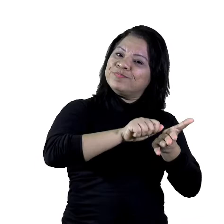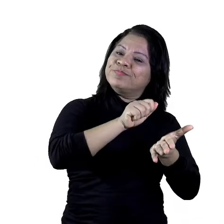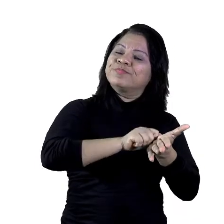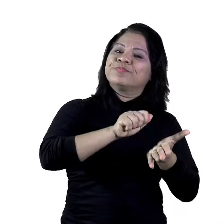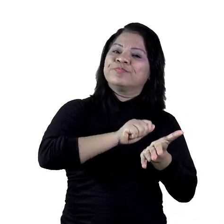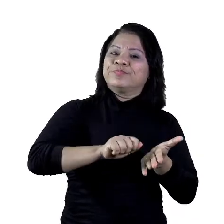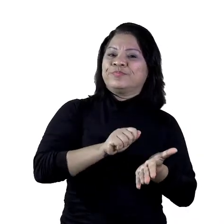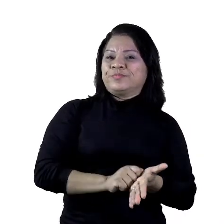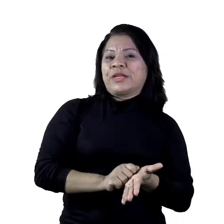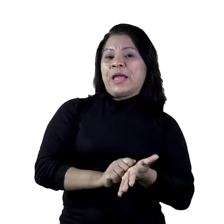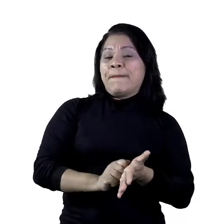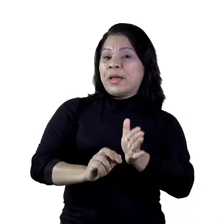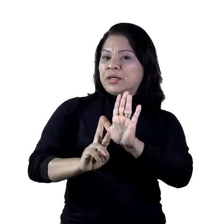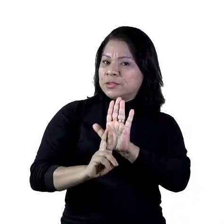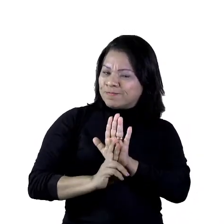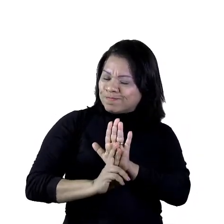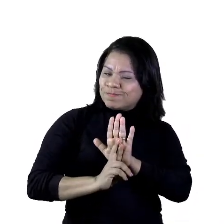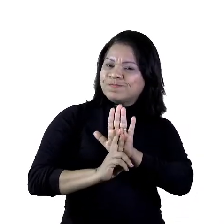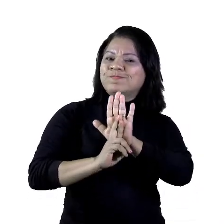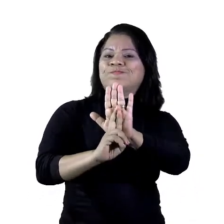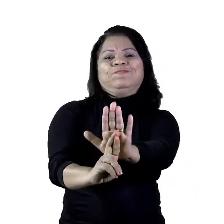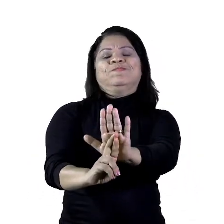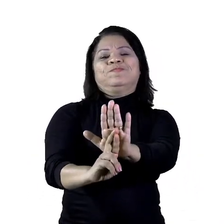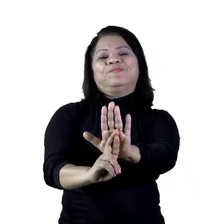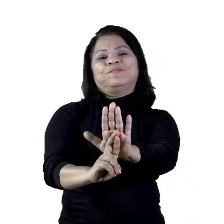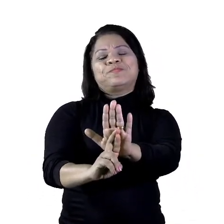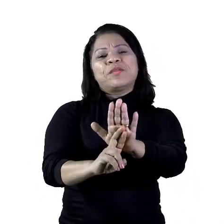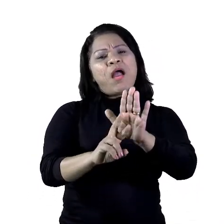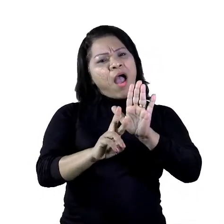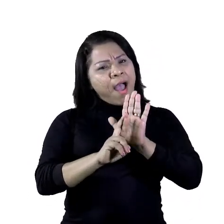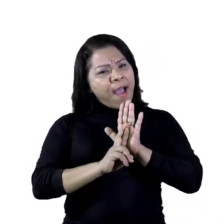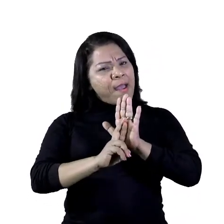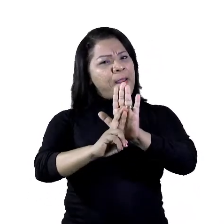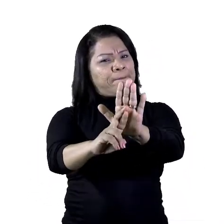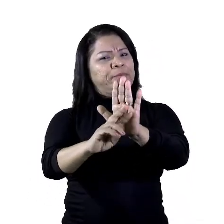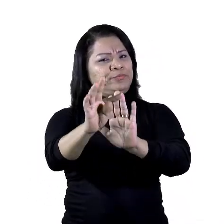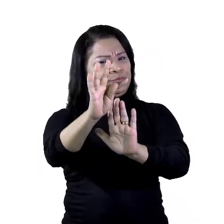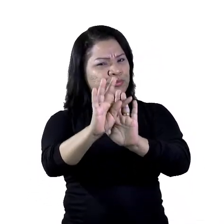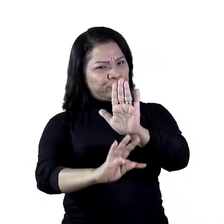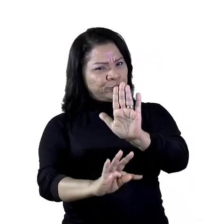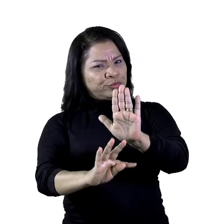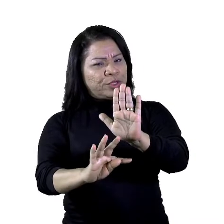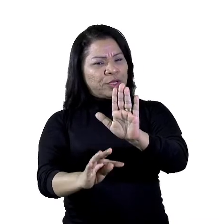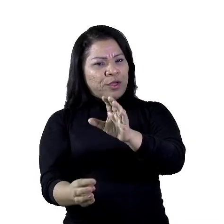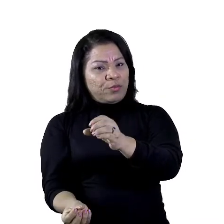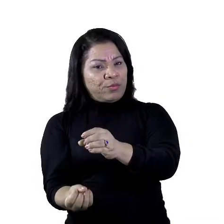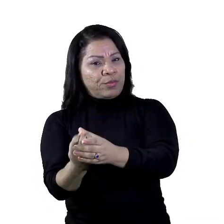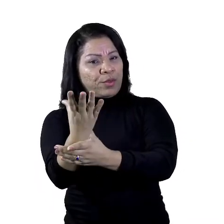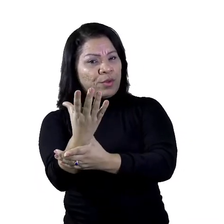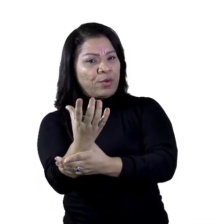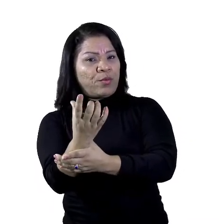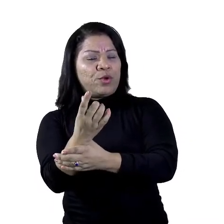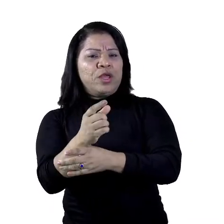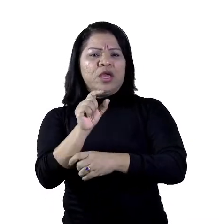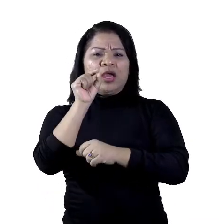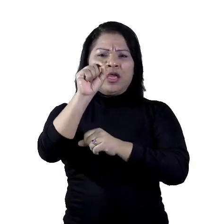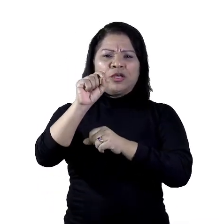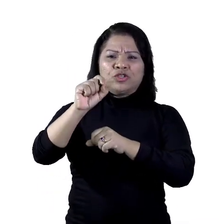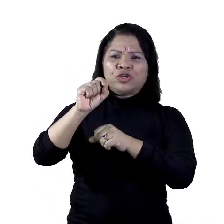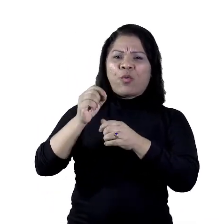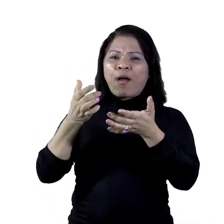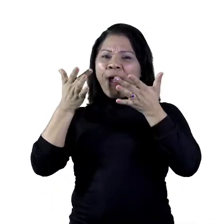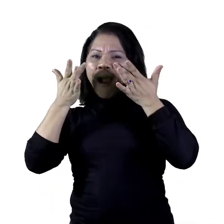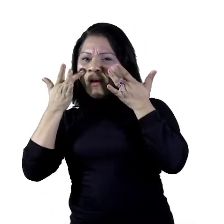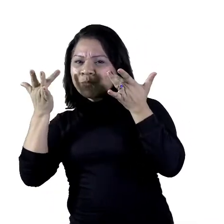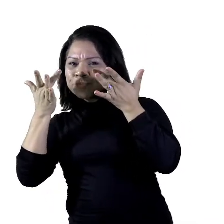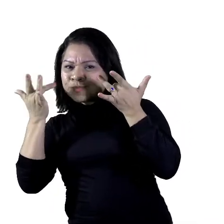representado. A representação do texto dá origem a um espetáculo, a que